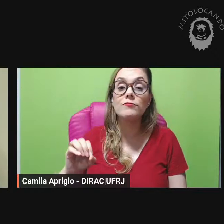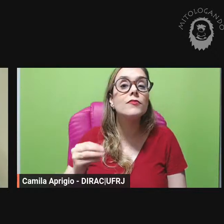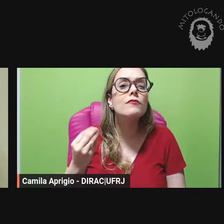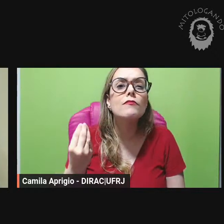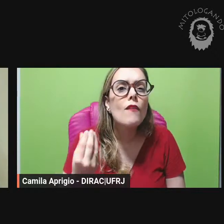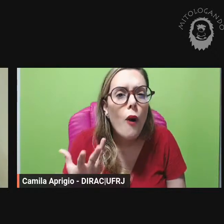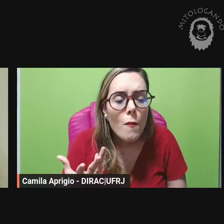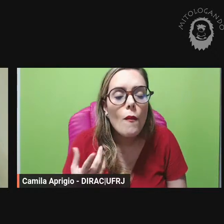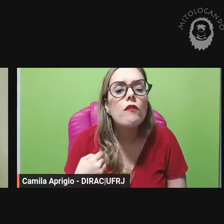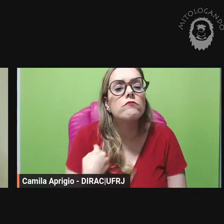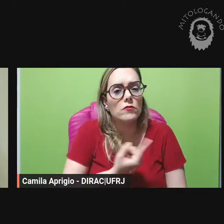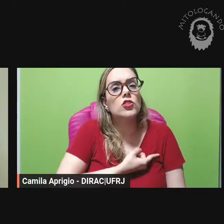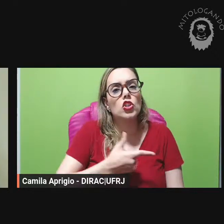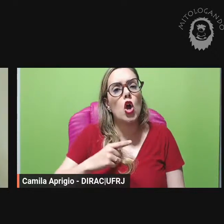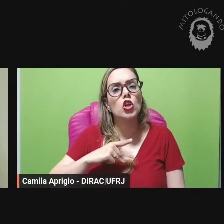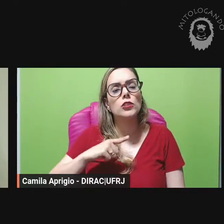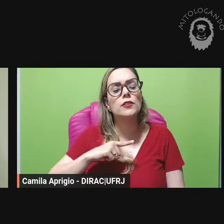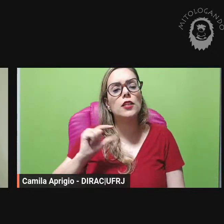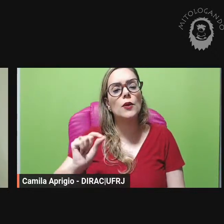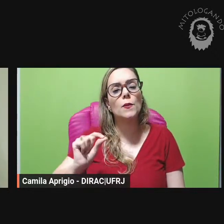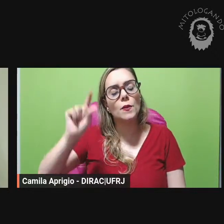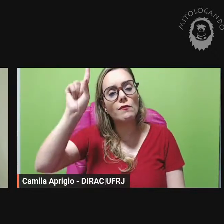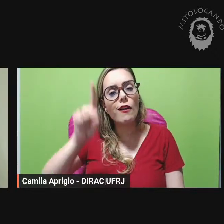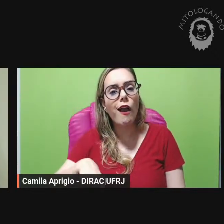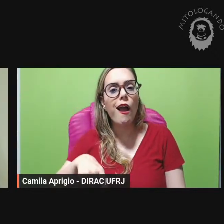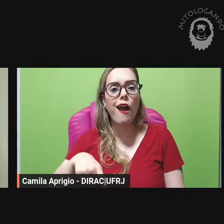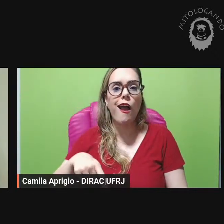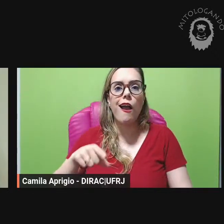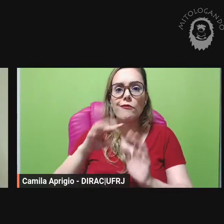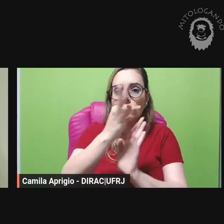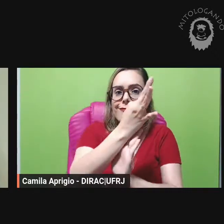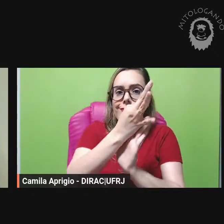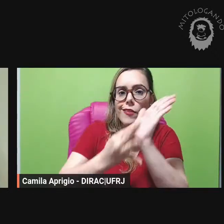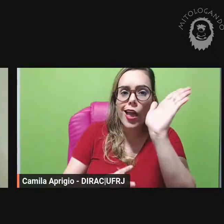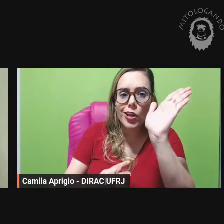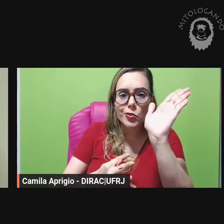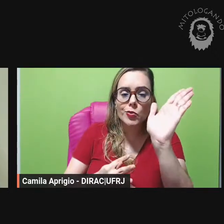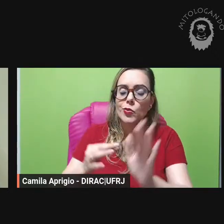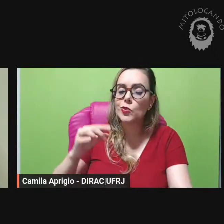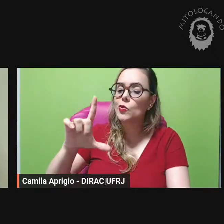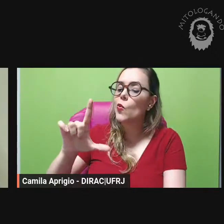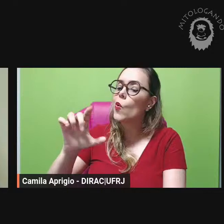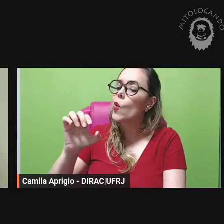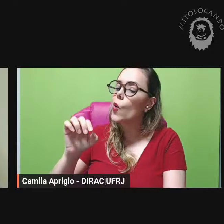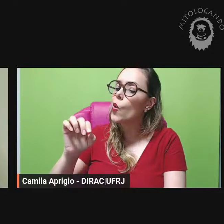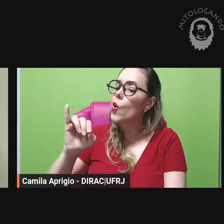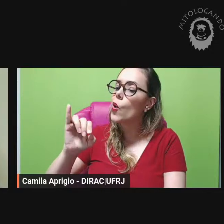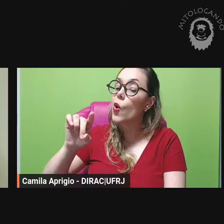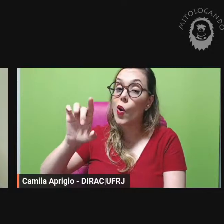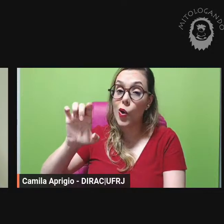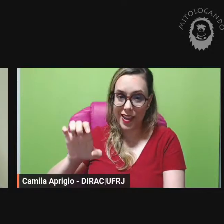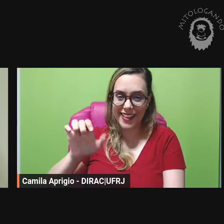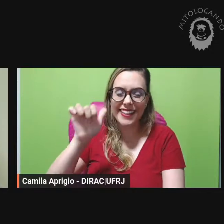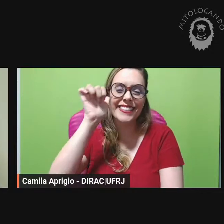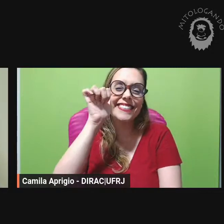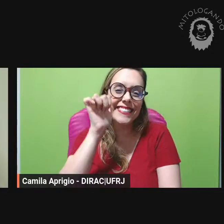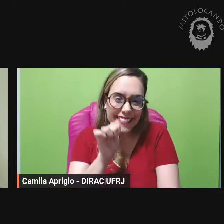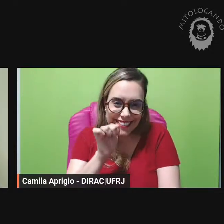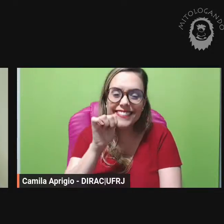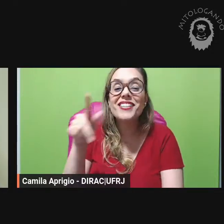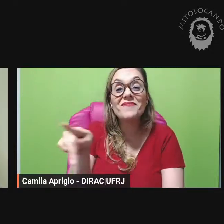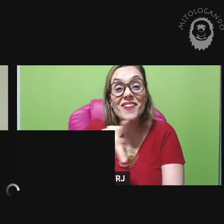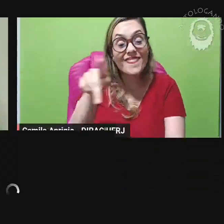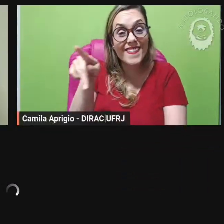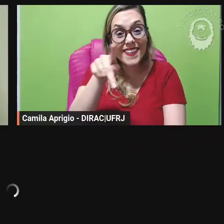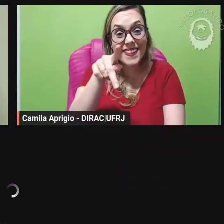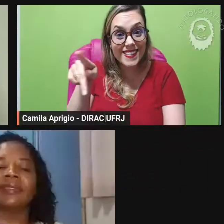Lloyd tem iluminado bastante a pesquisa de iniciação científica que a minha orientando a Tainá Aquino que está aqui com a gente hoje